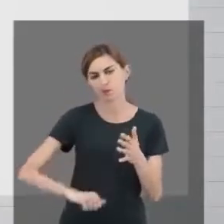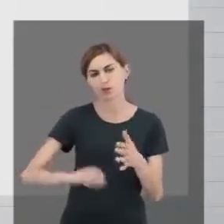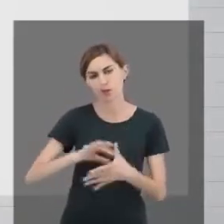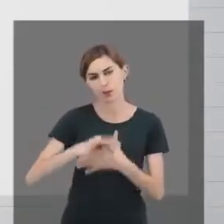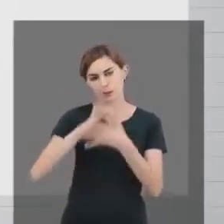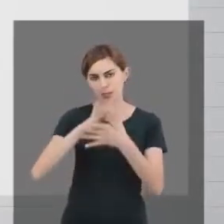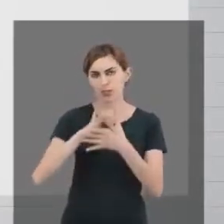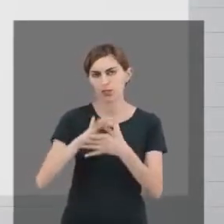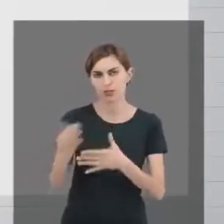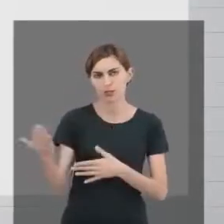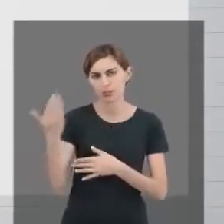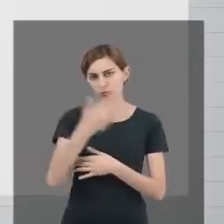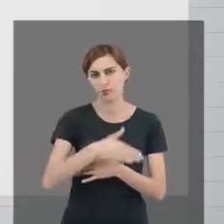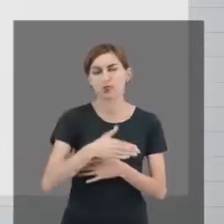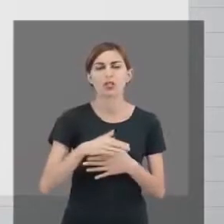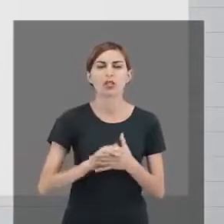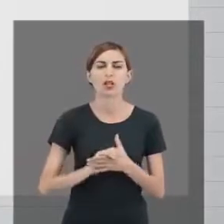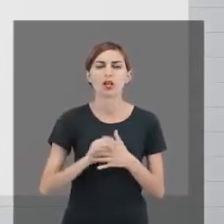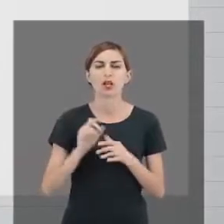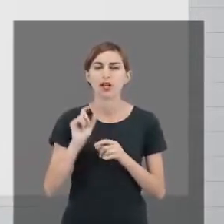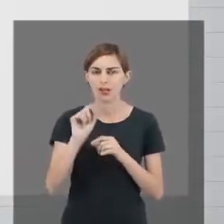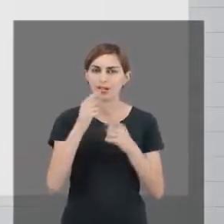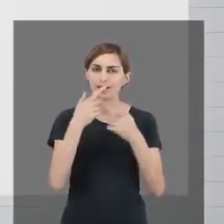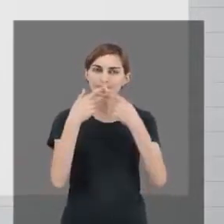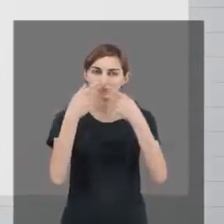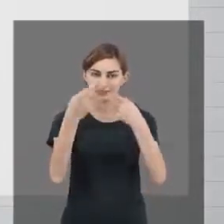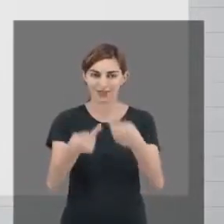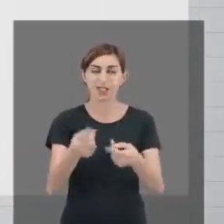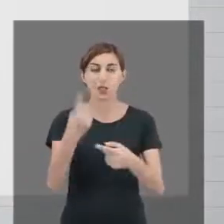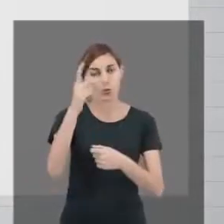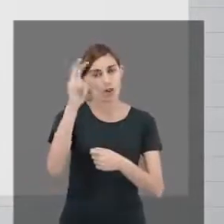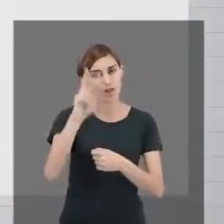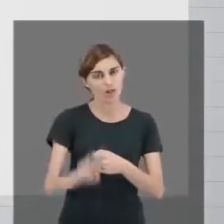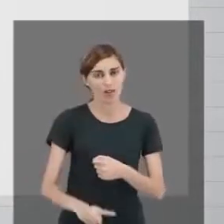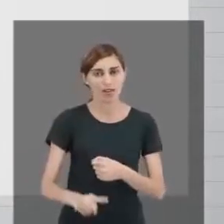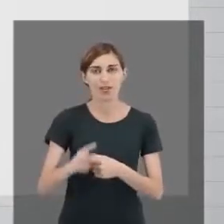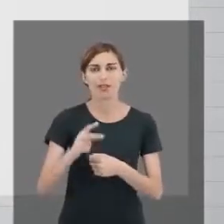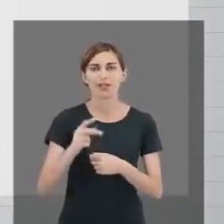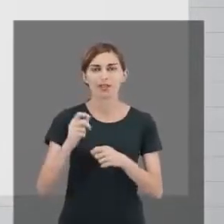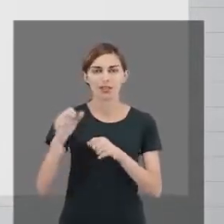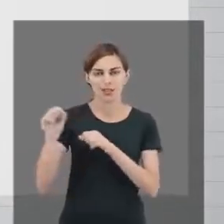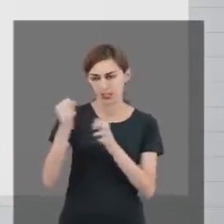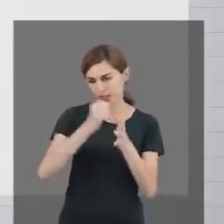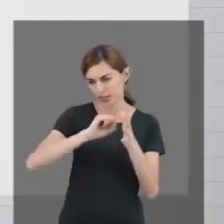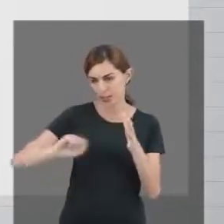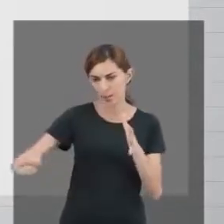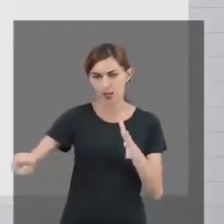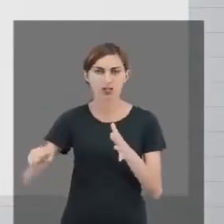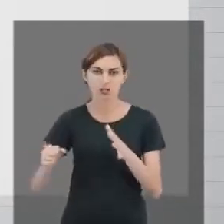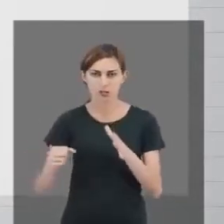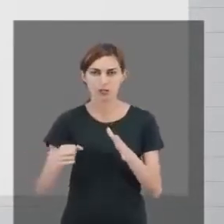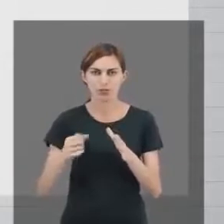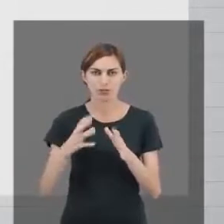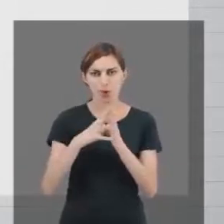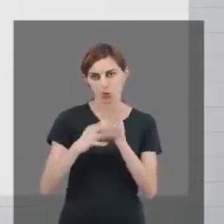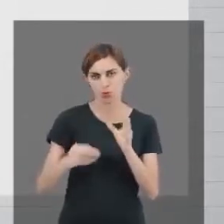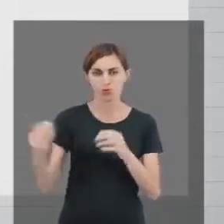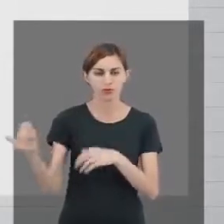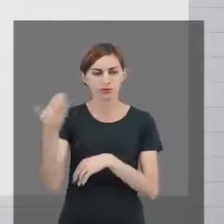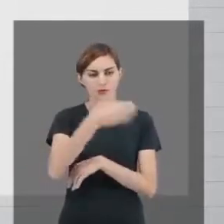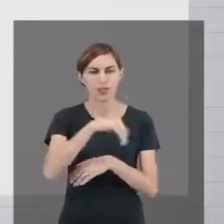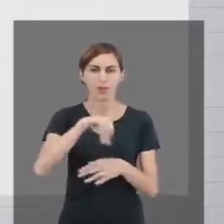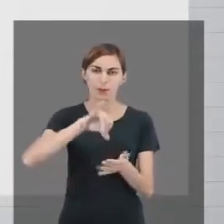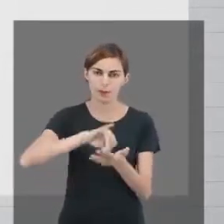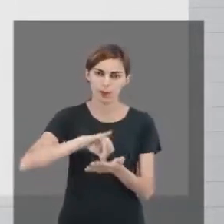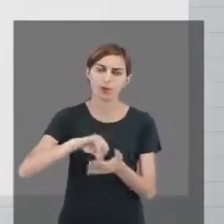presenciais, que são aquelas que eu falei. Que uma vez por semestre, por módulo, você vai ao